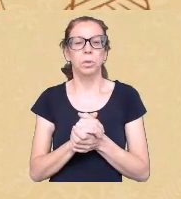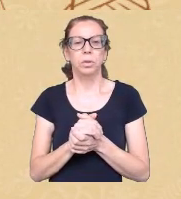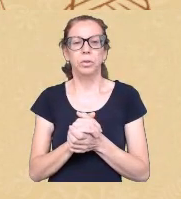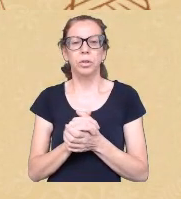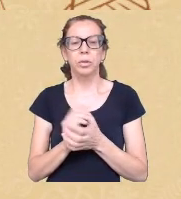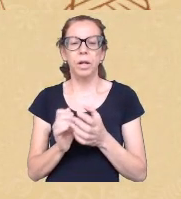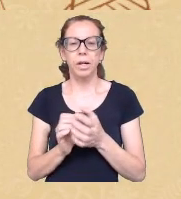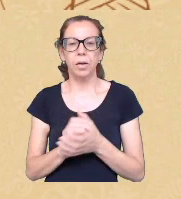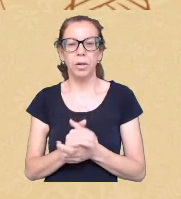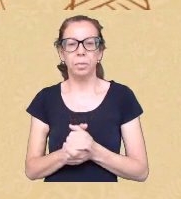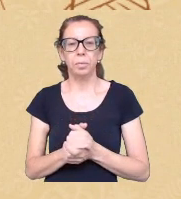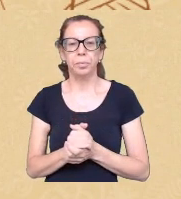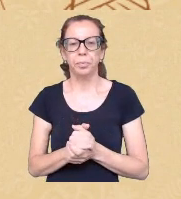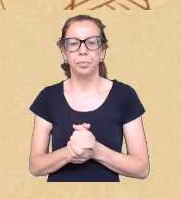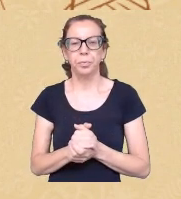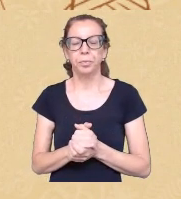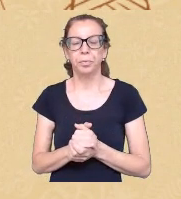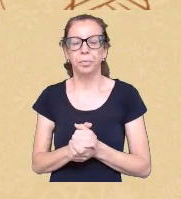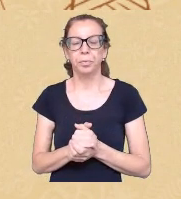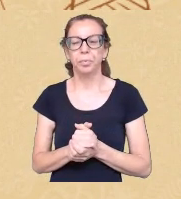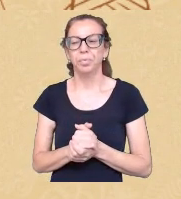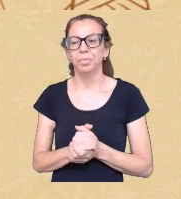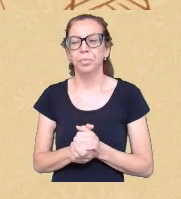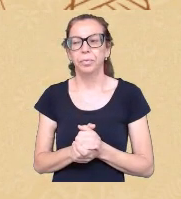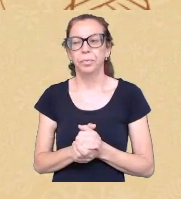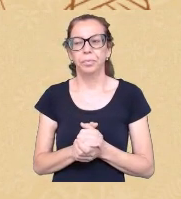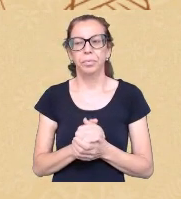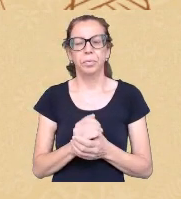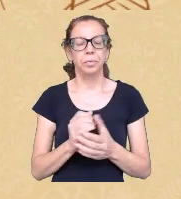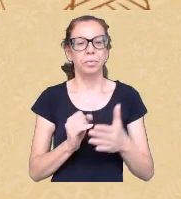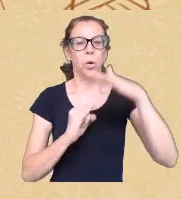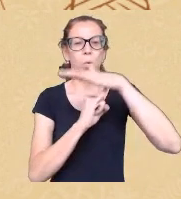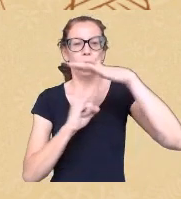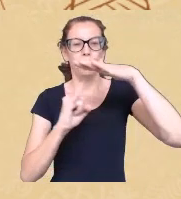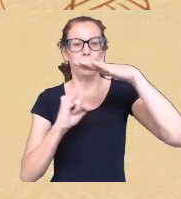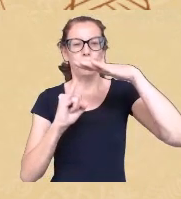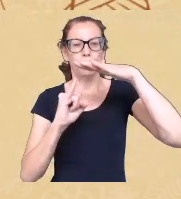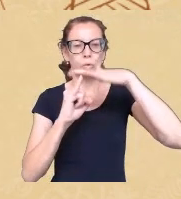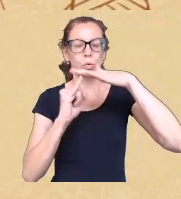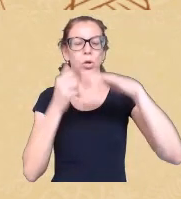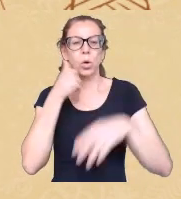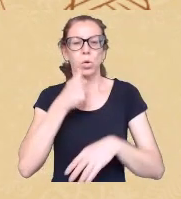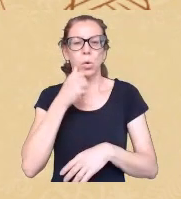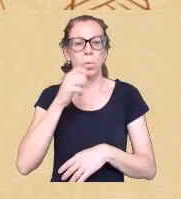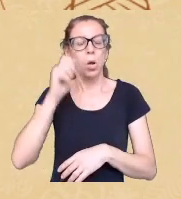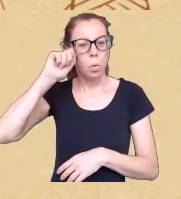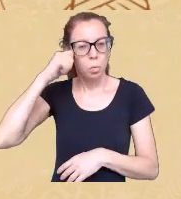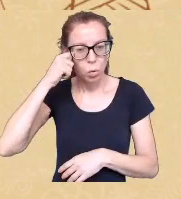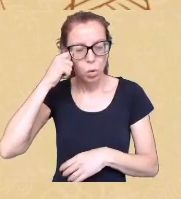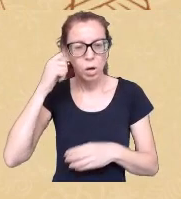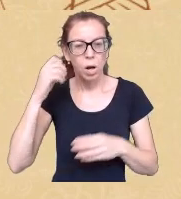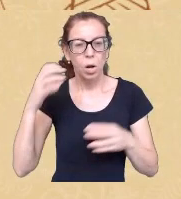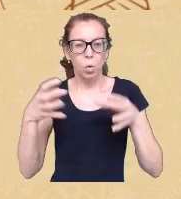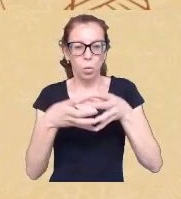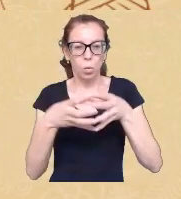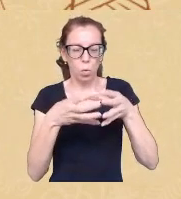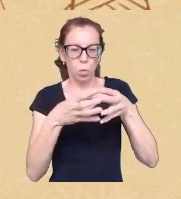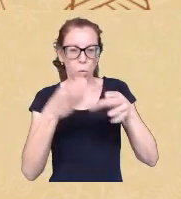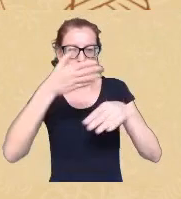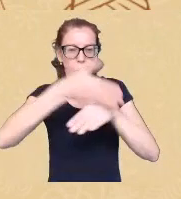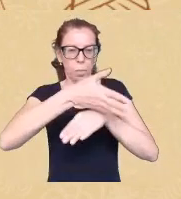tem sido vamos dizer ponta de lança nessa reflexão da necessidade